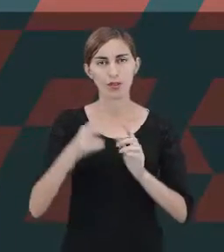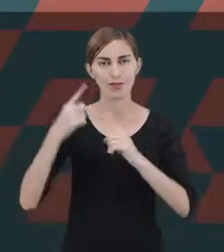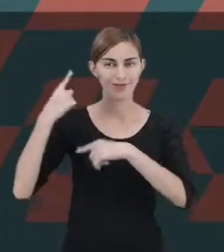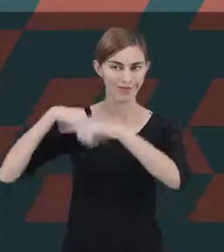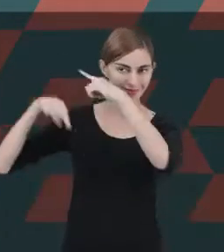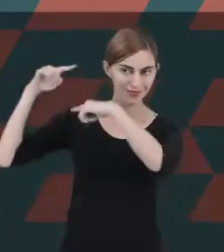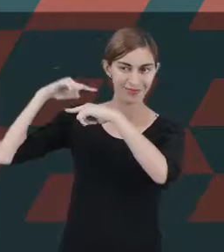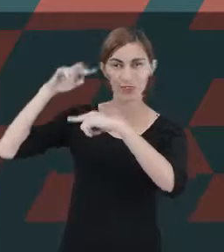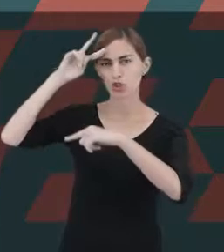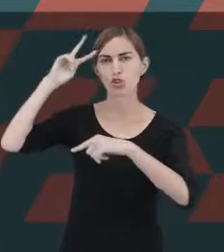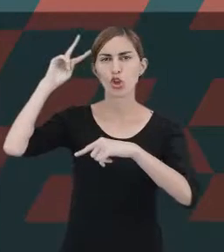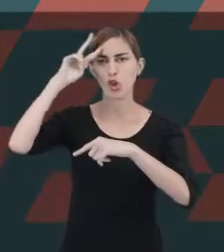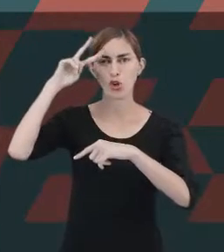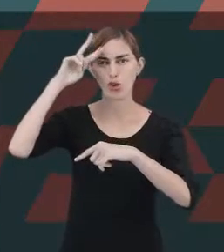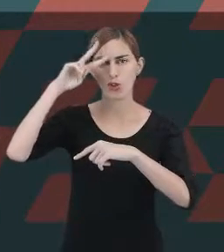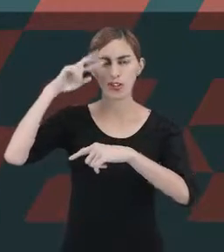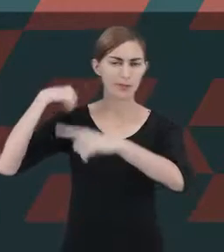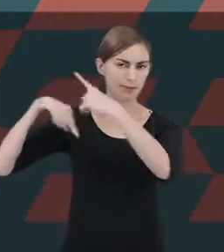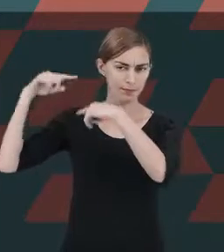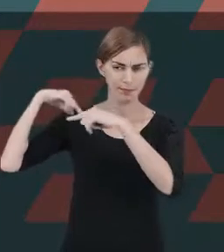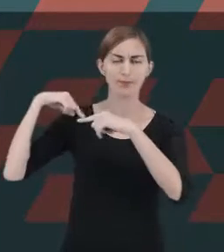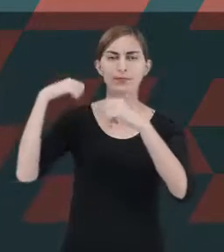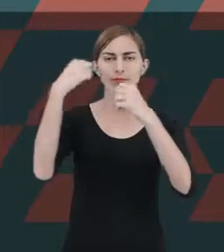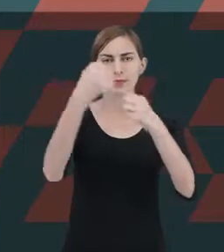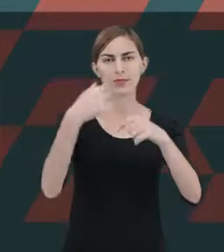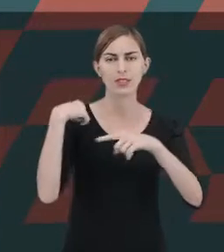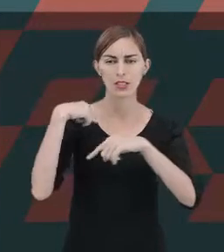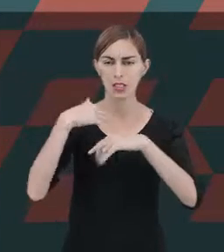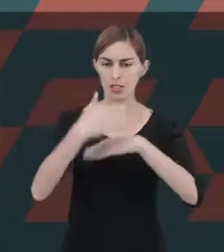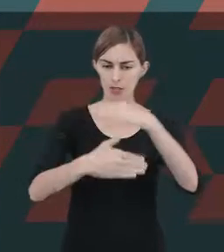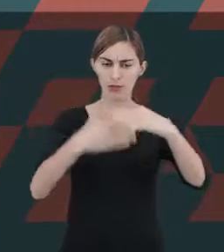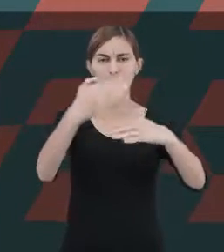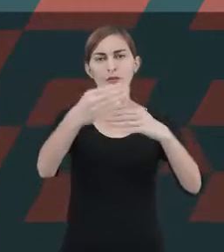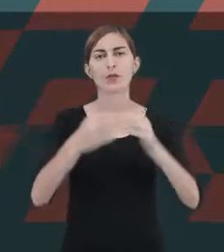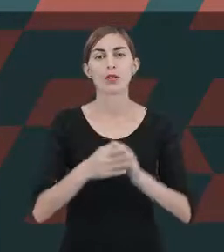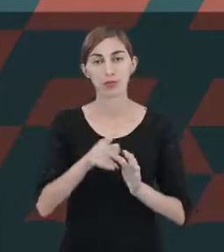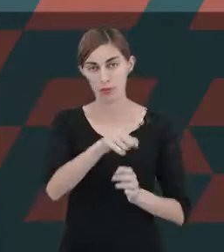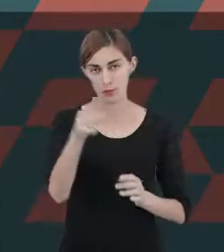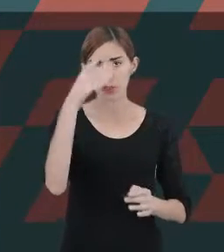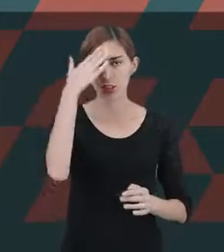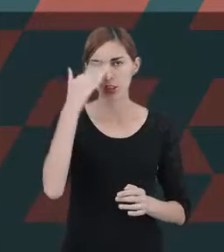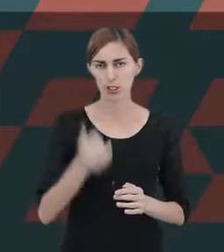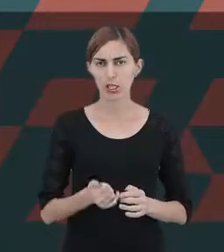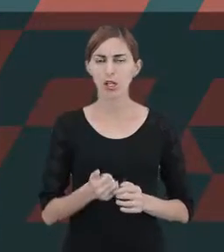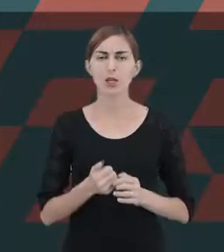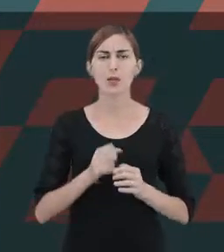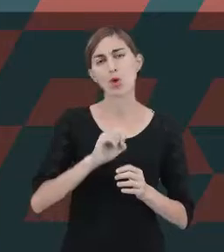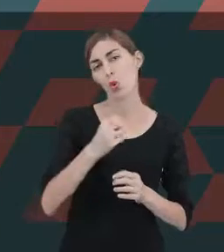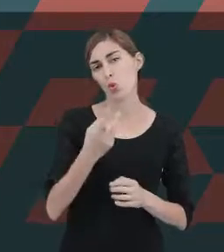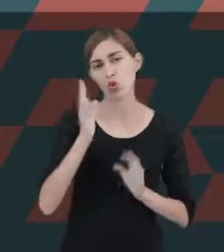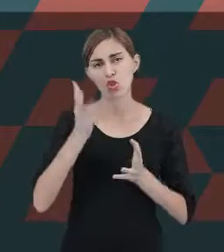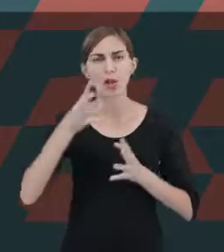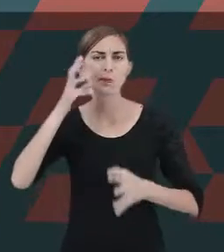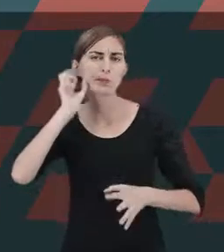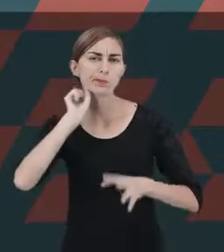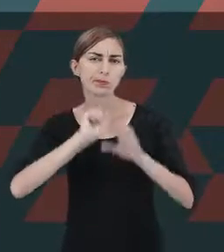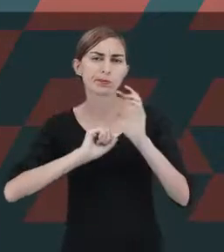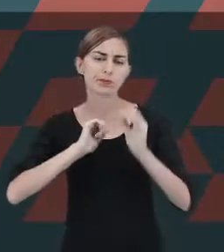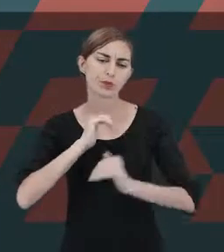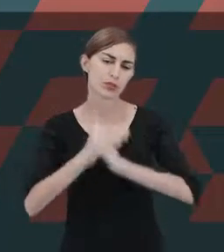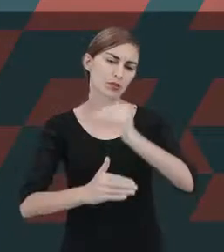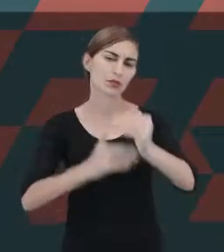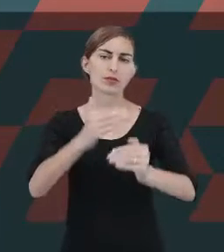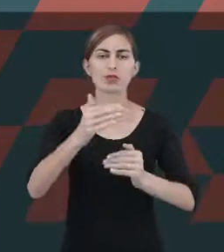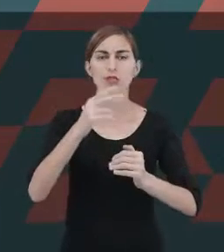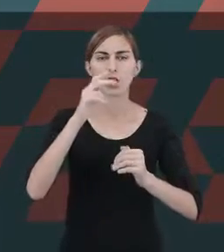histórico desse desenvolvimento. Você deve saber, ou já ouviu falar, que o desenvolvimento humano